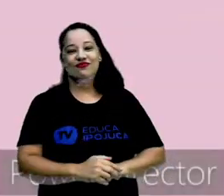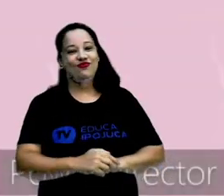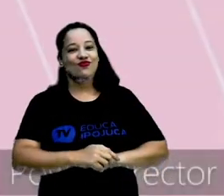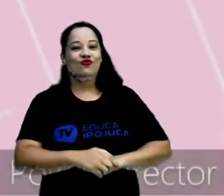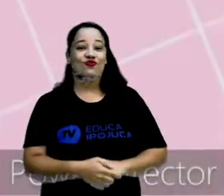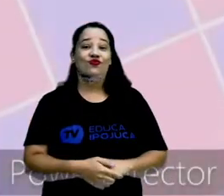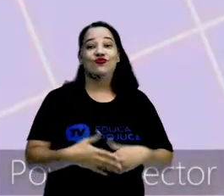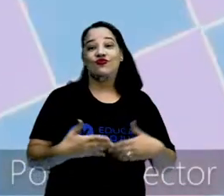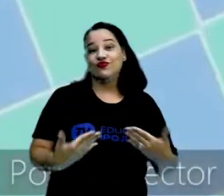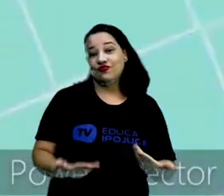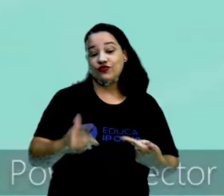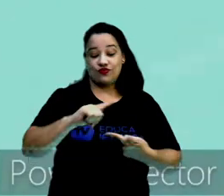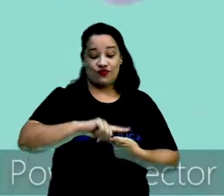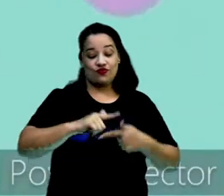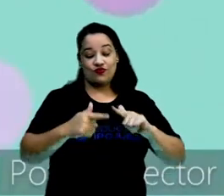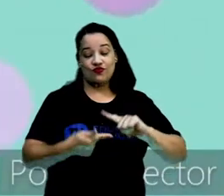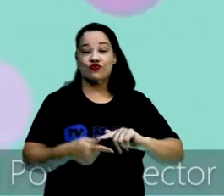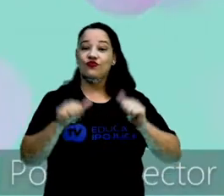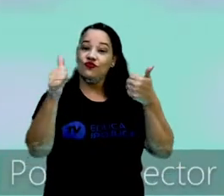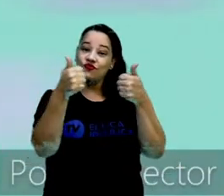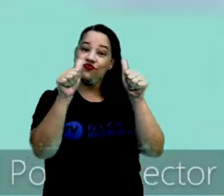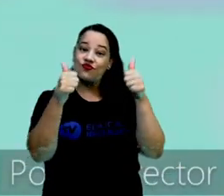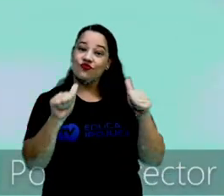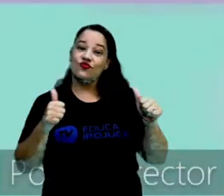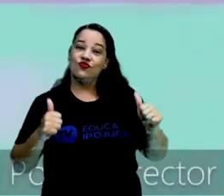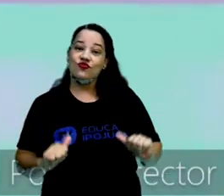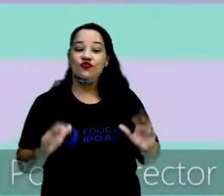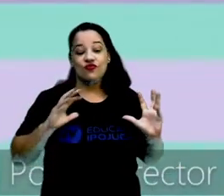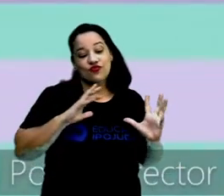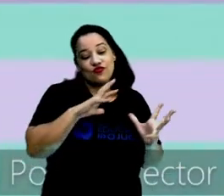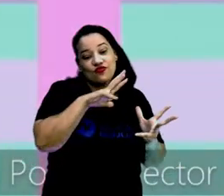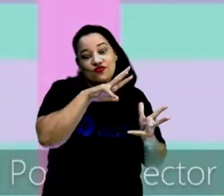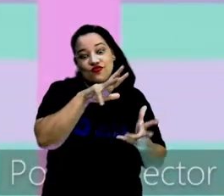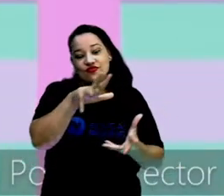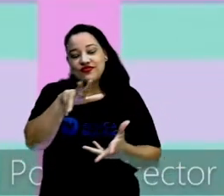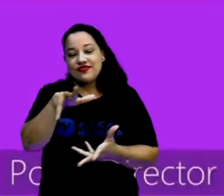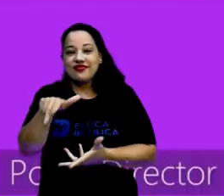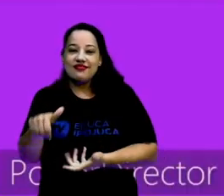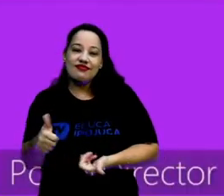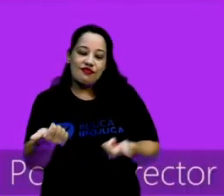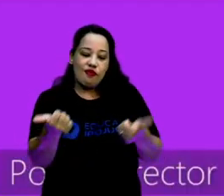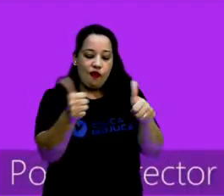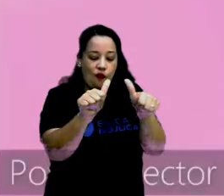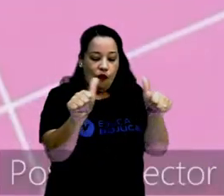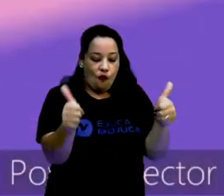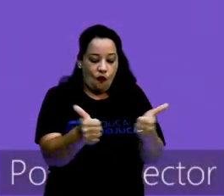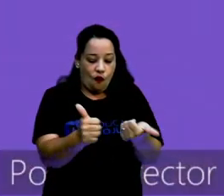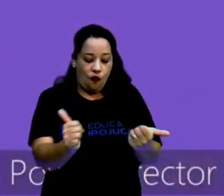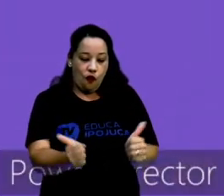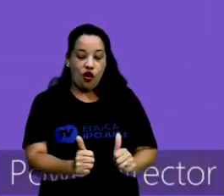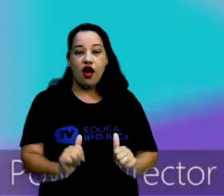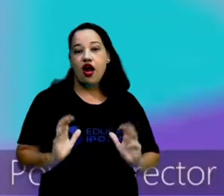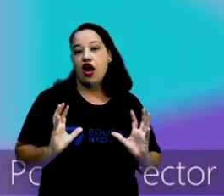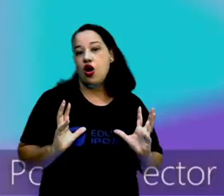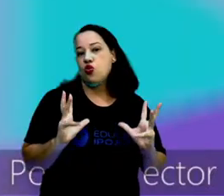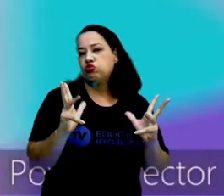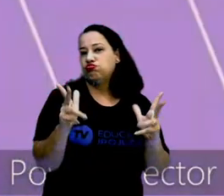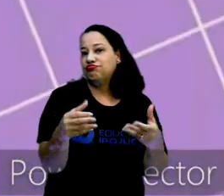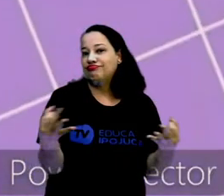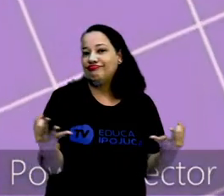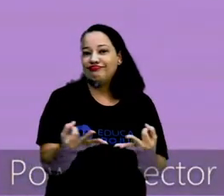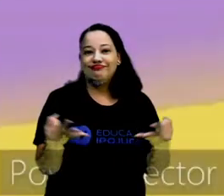De formas geométricas o mundo é feito, linhas curvas retas, tudo bem